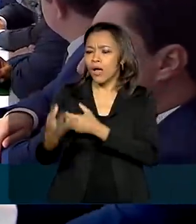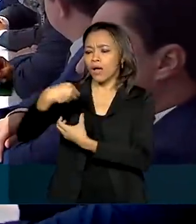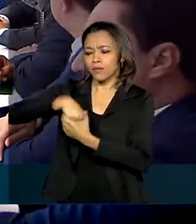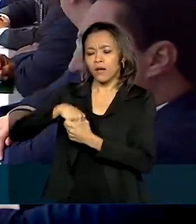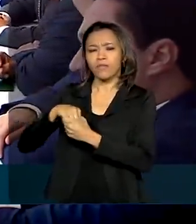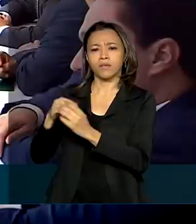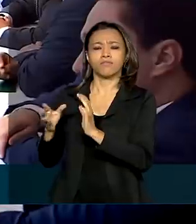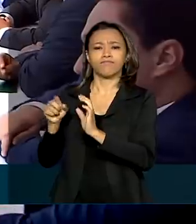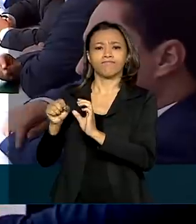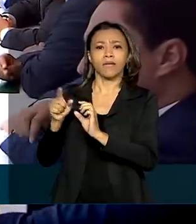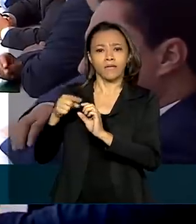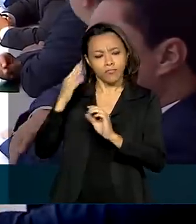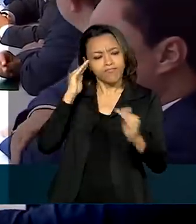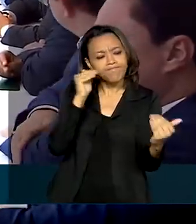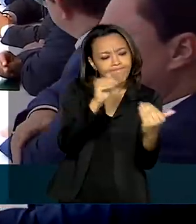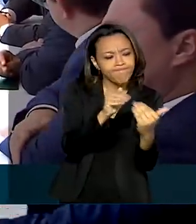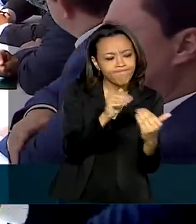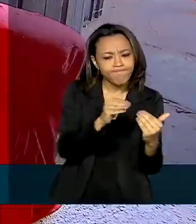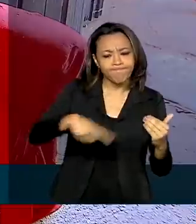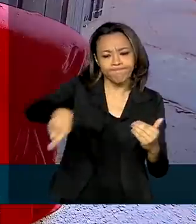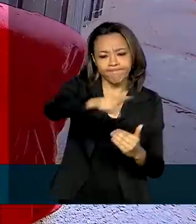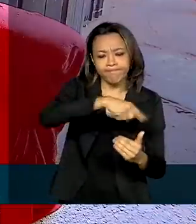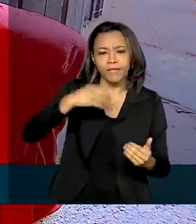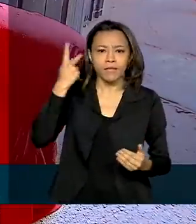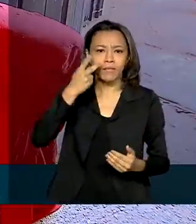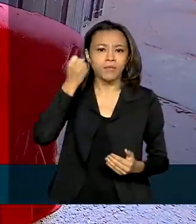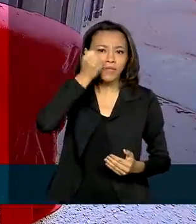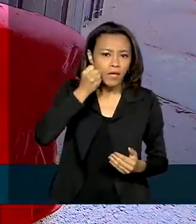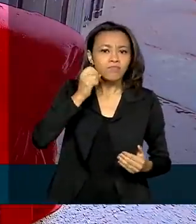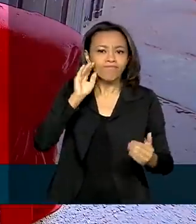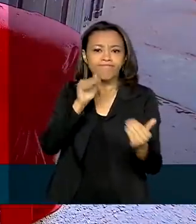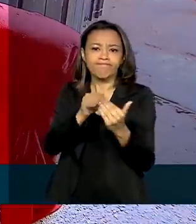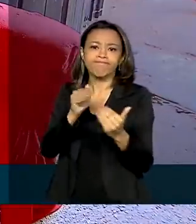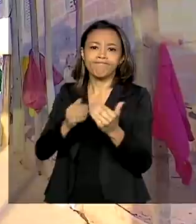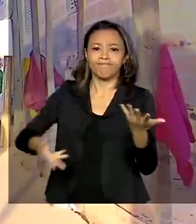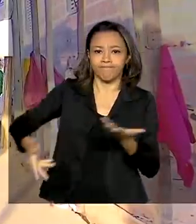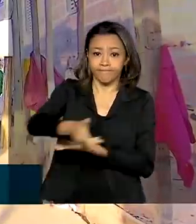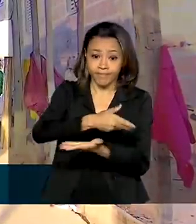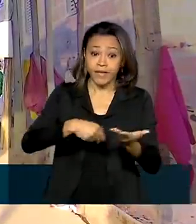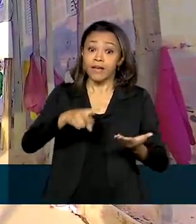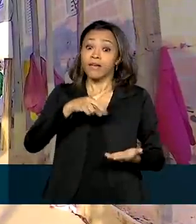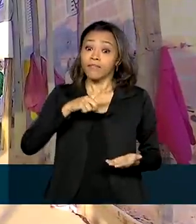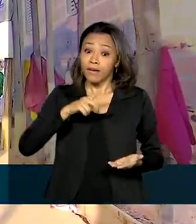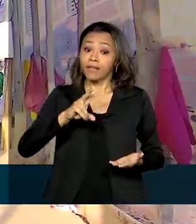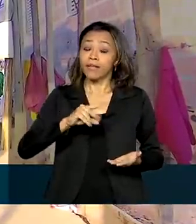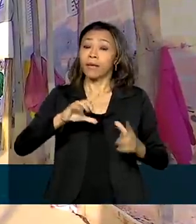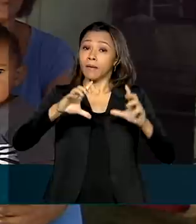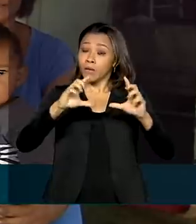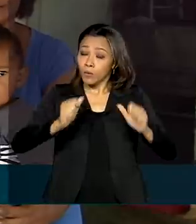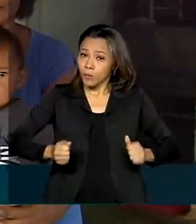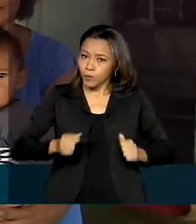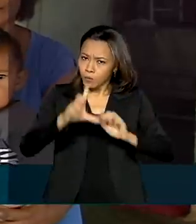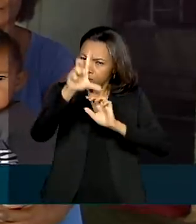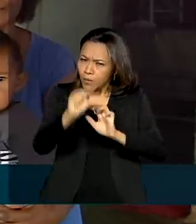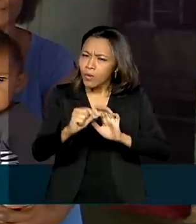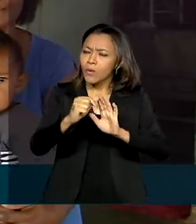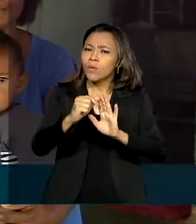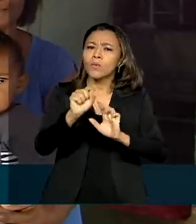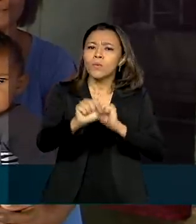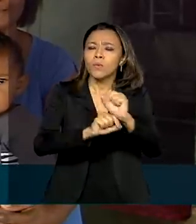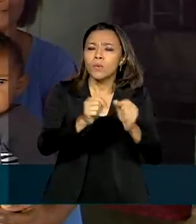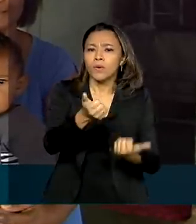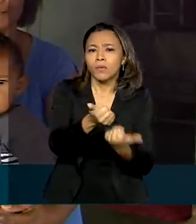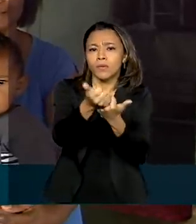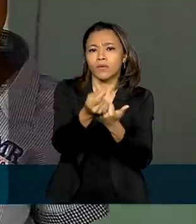consenso entre governo e parlamentares. O Renda Cidadã terá maior custo que o atual programa de transferência de renda e